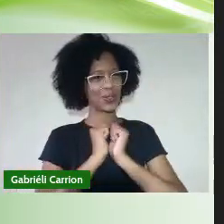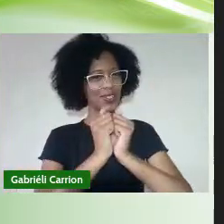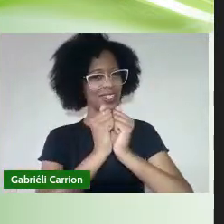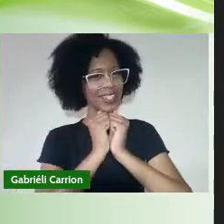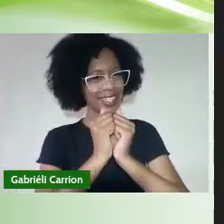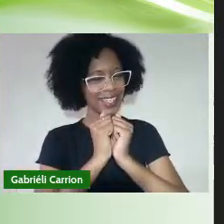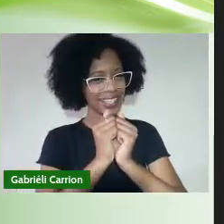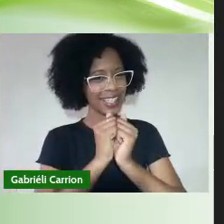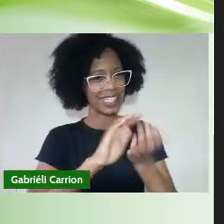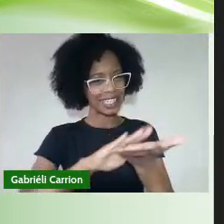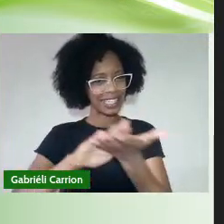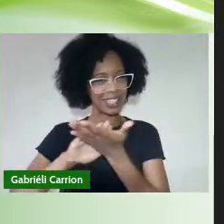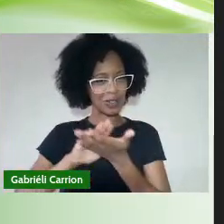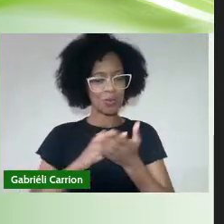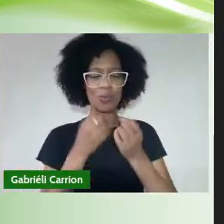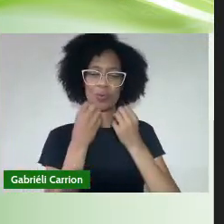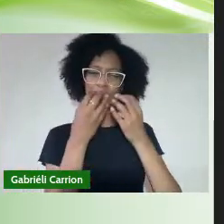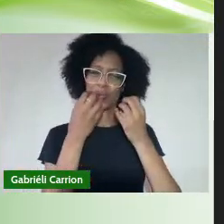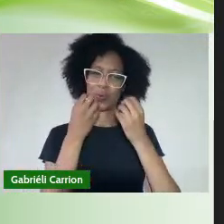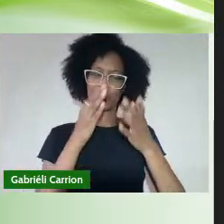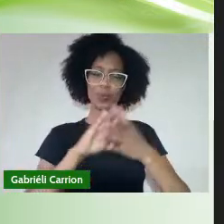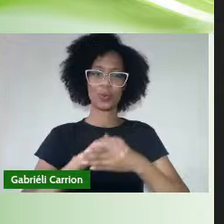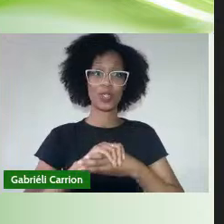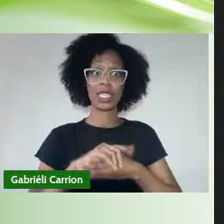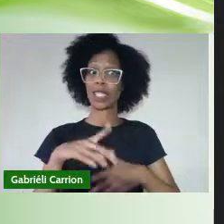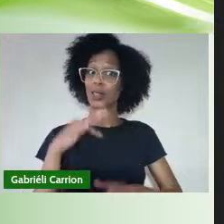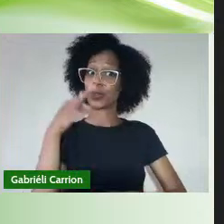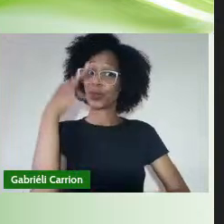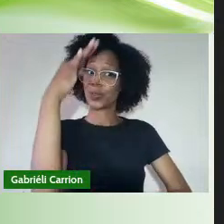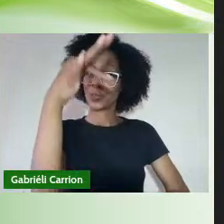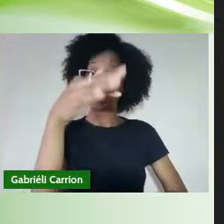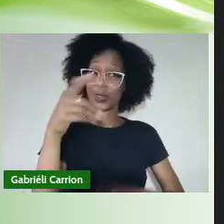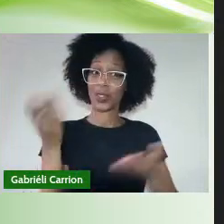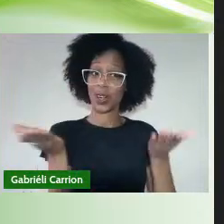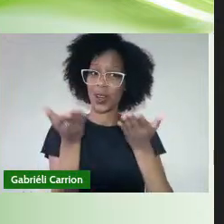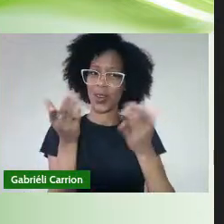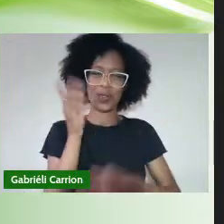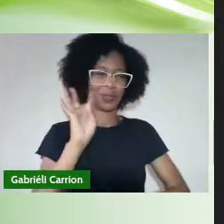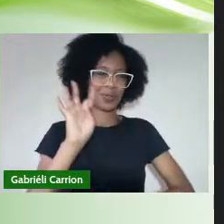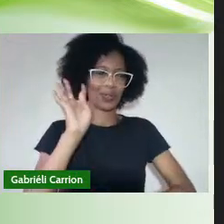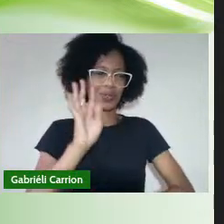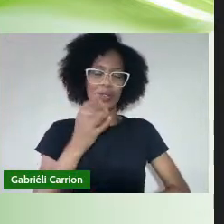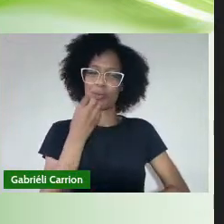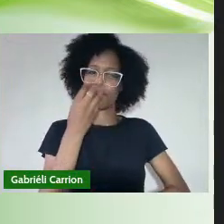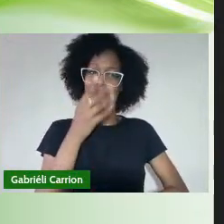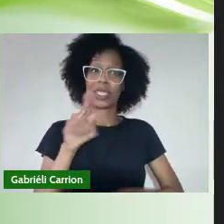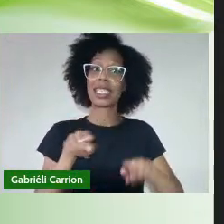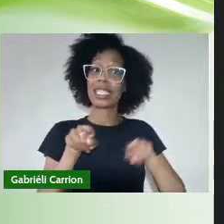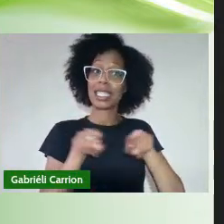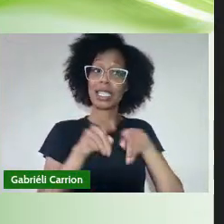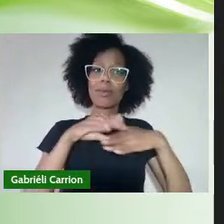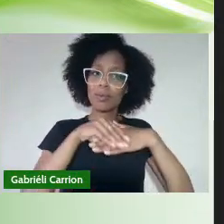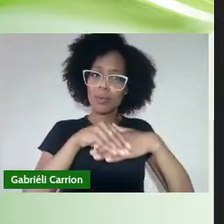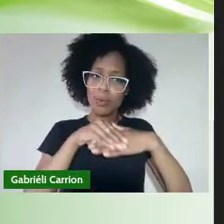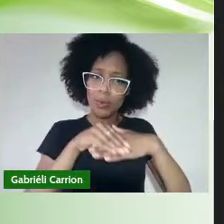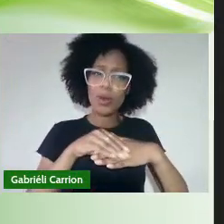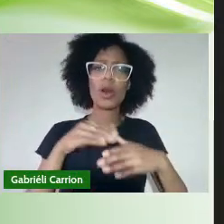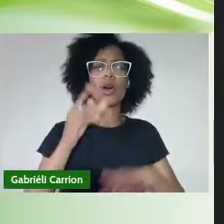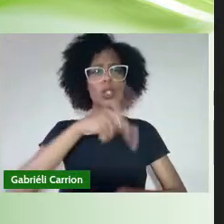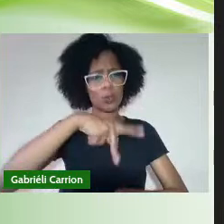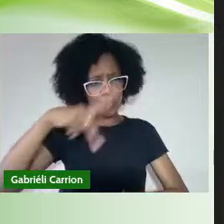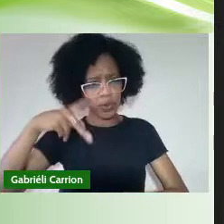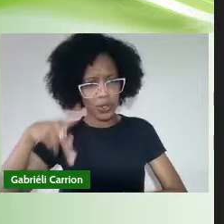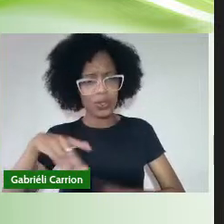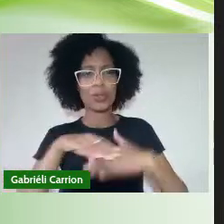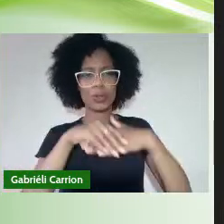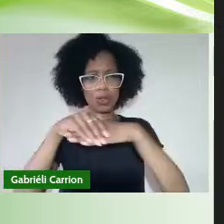É para vocês que um futuro breve seja muito legal. E saudar especialmente os professores, o Arturo, Lucas e o Henrique, os professores